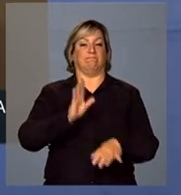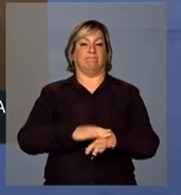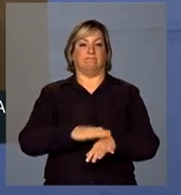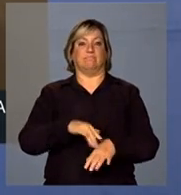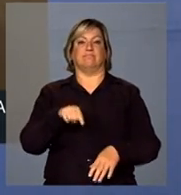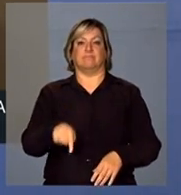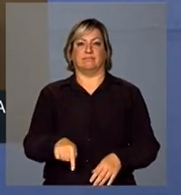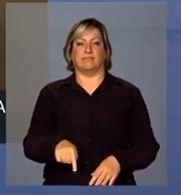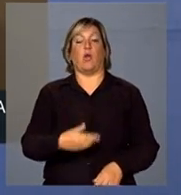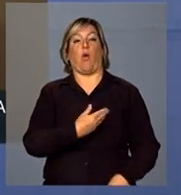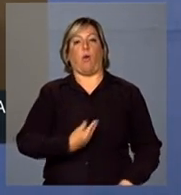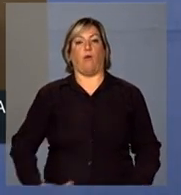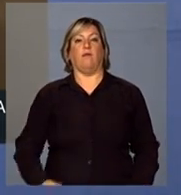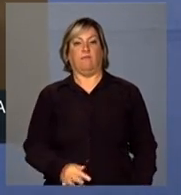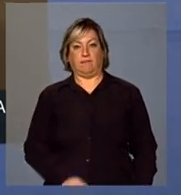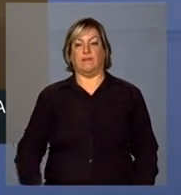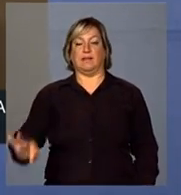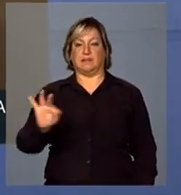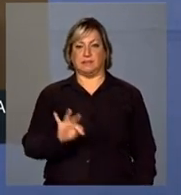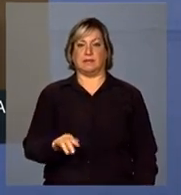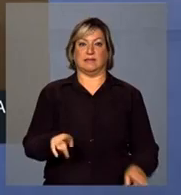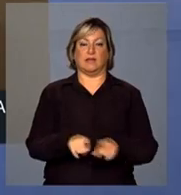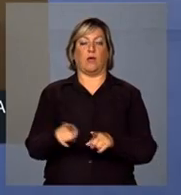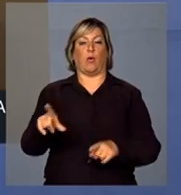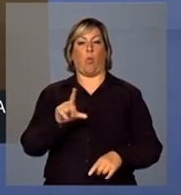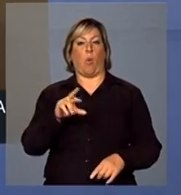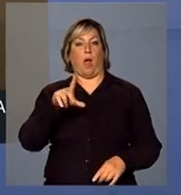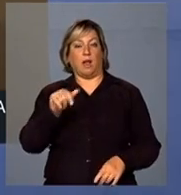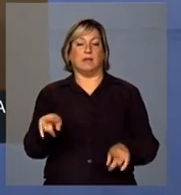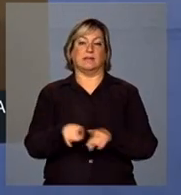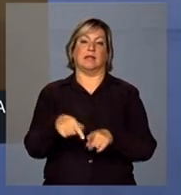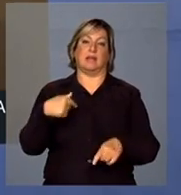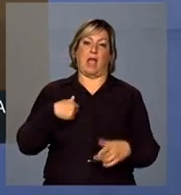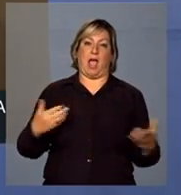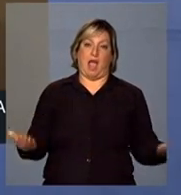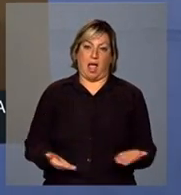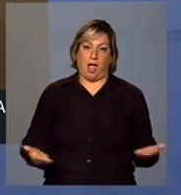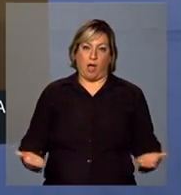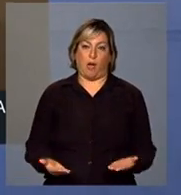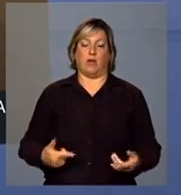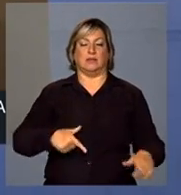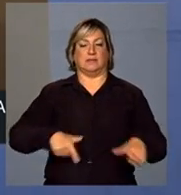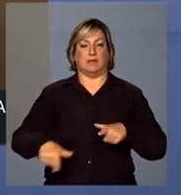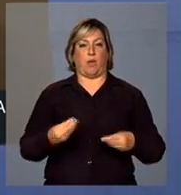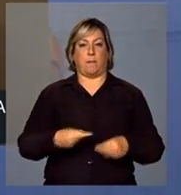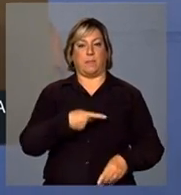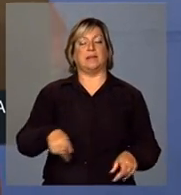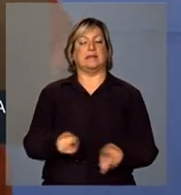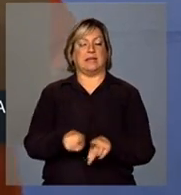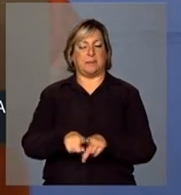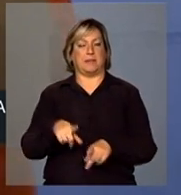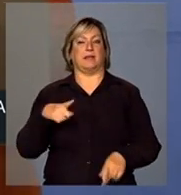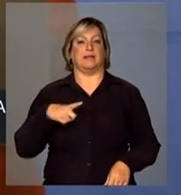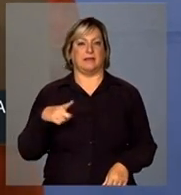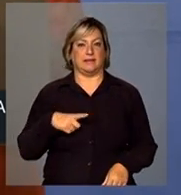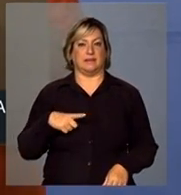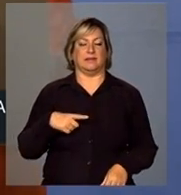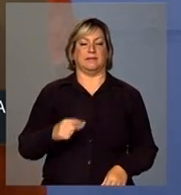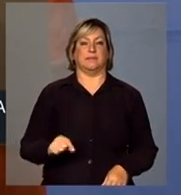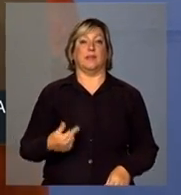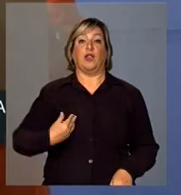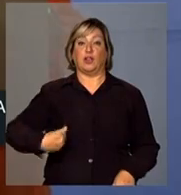e o governo federal, tanto com o Lula quanto na minha gestão, também tem. Nós, aqui,